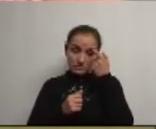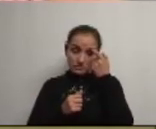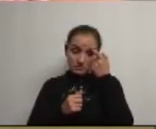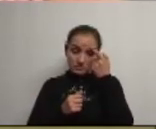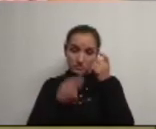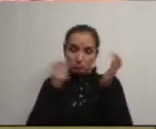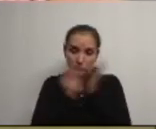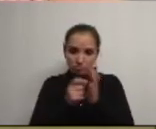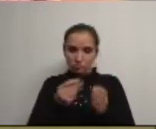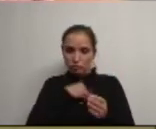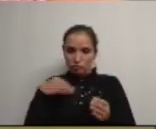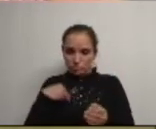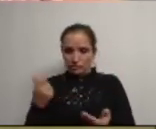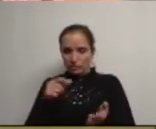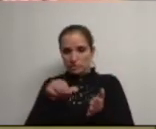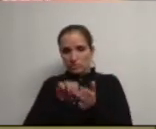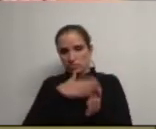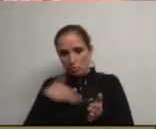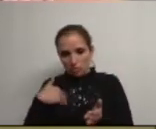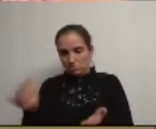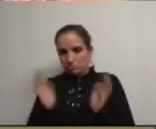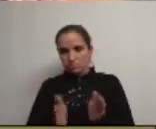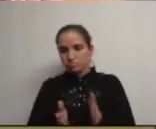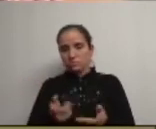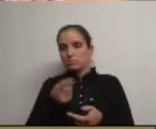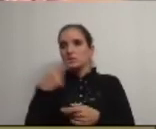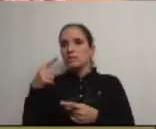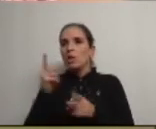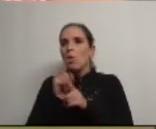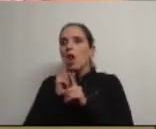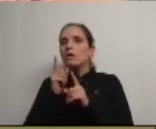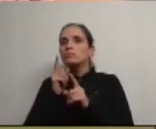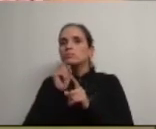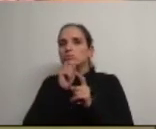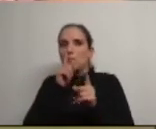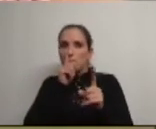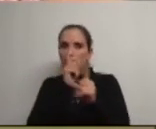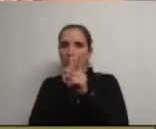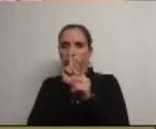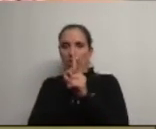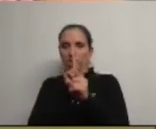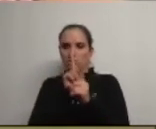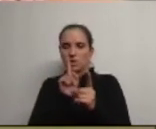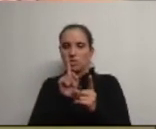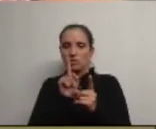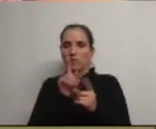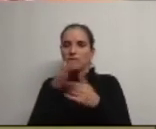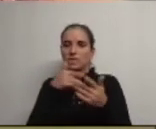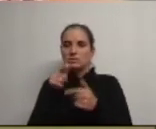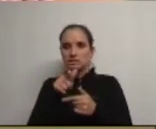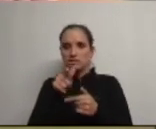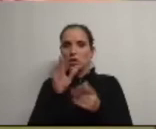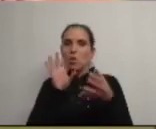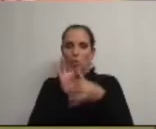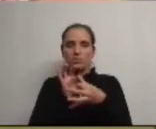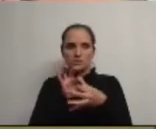marcar uma consulta no Centro de Saúde não precisa e ter algum atendimento personalizado lá e fazer isto em